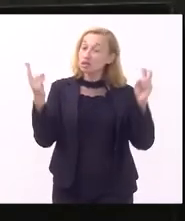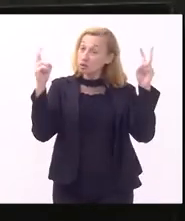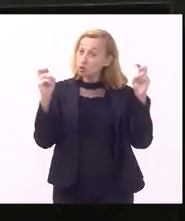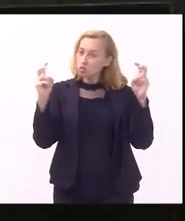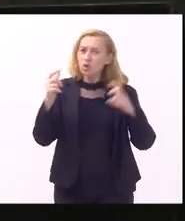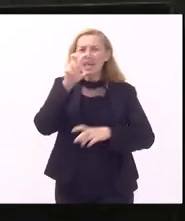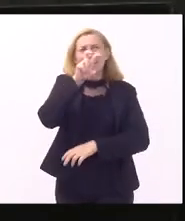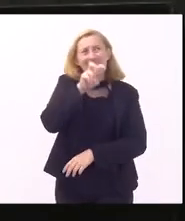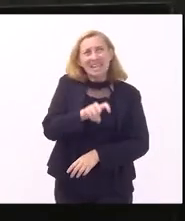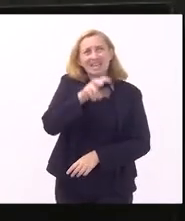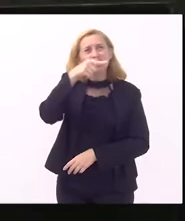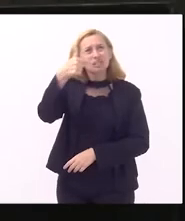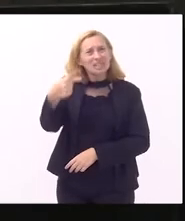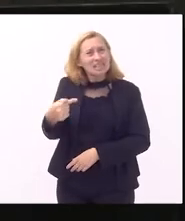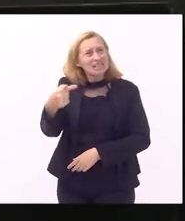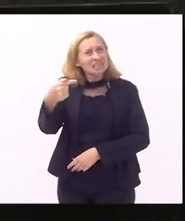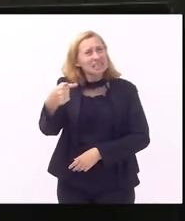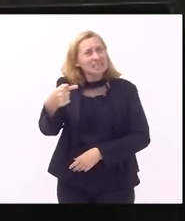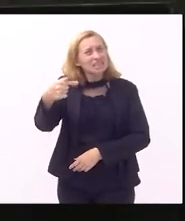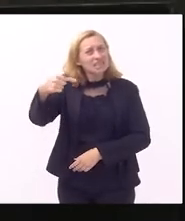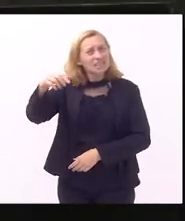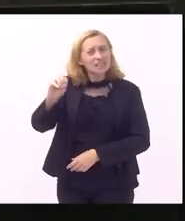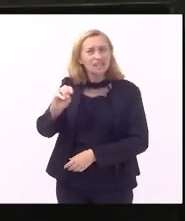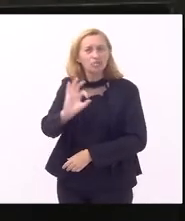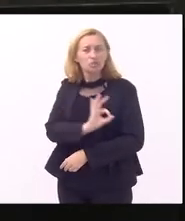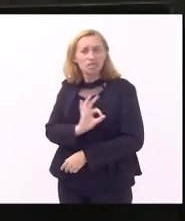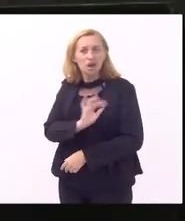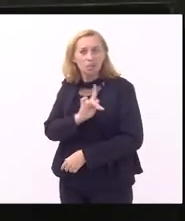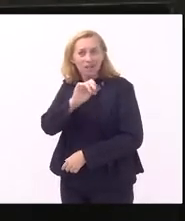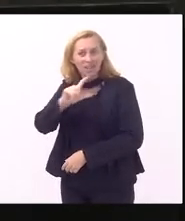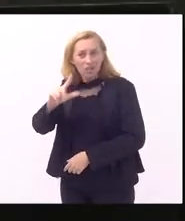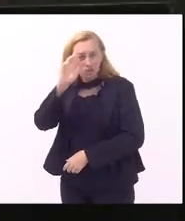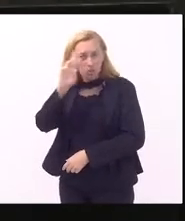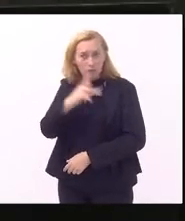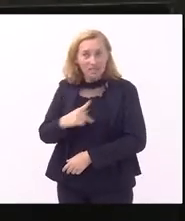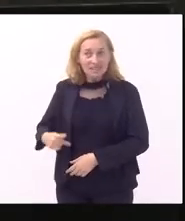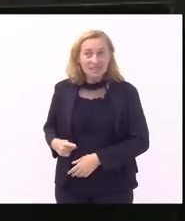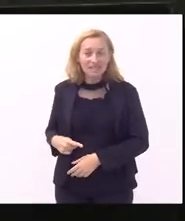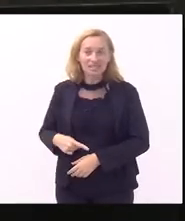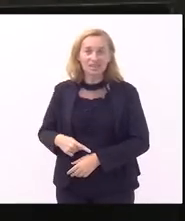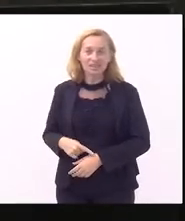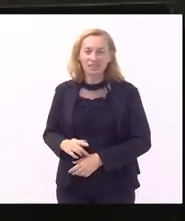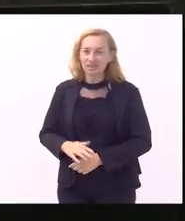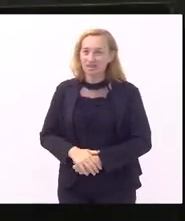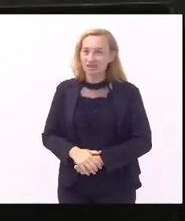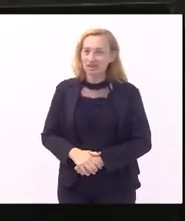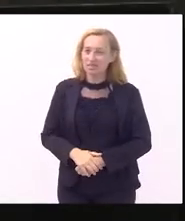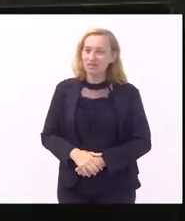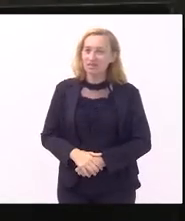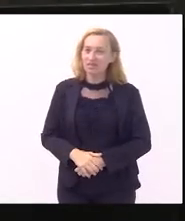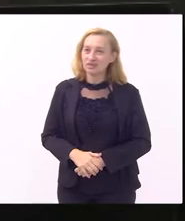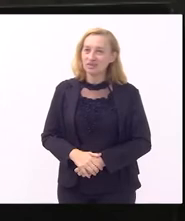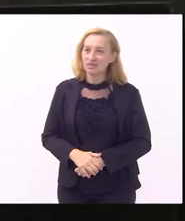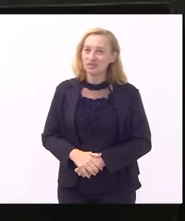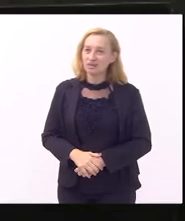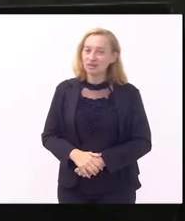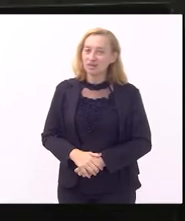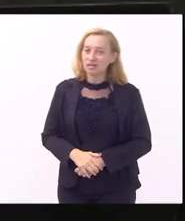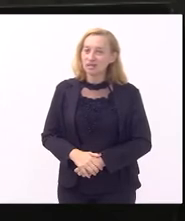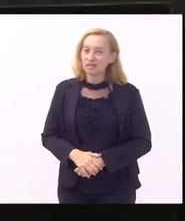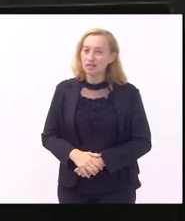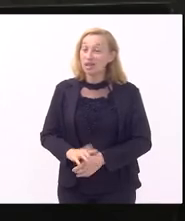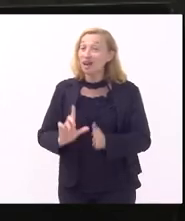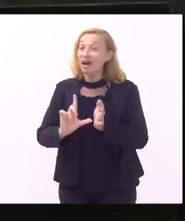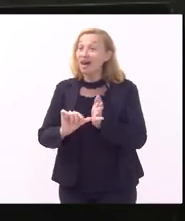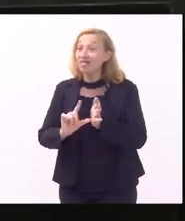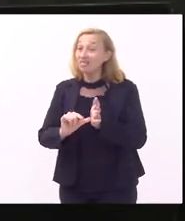570 policiais penais presidente que estavam com suas promoções atrasadas